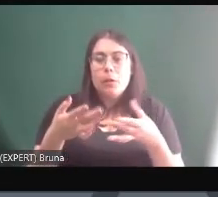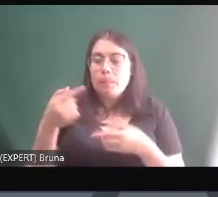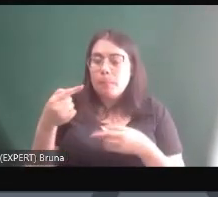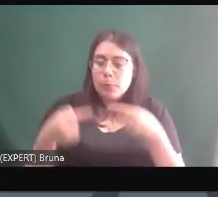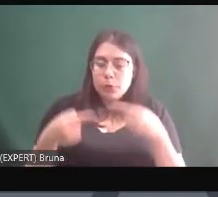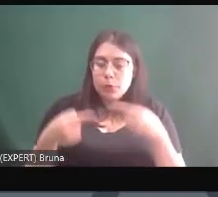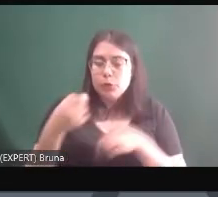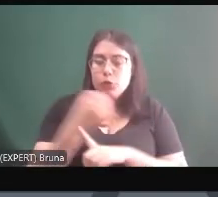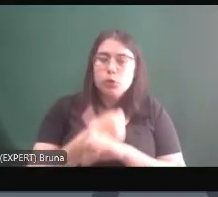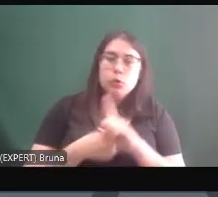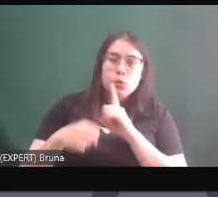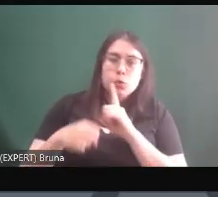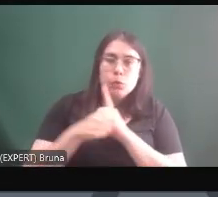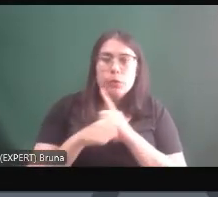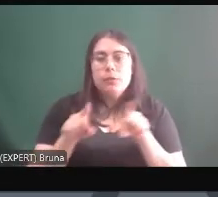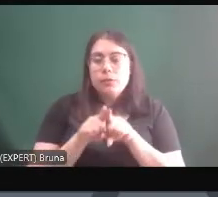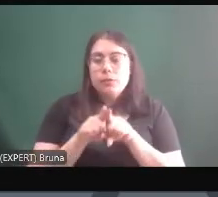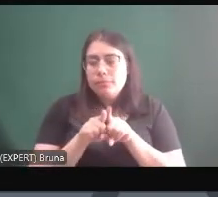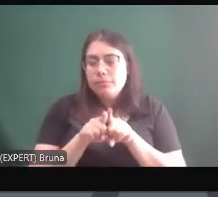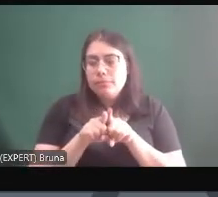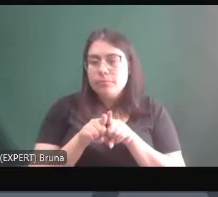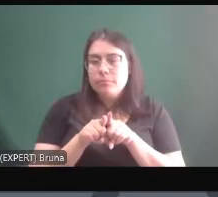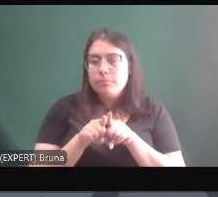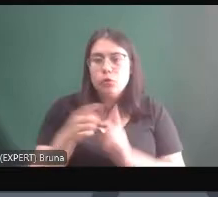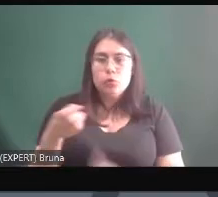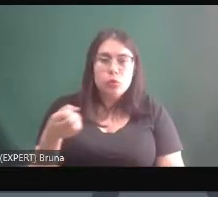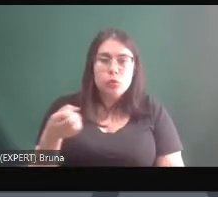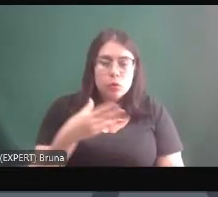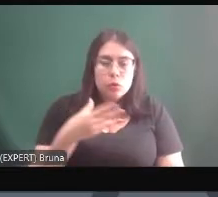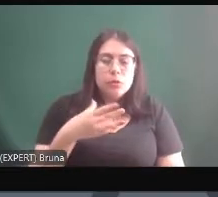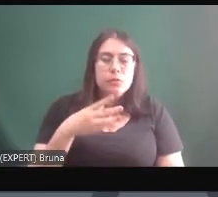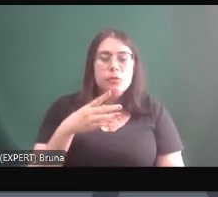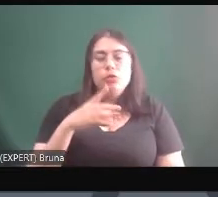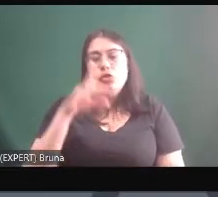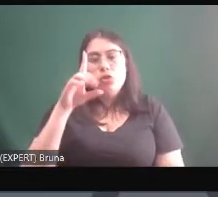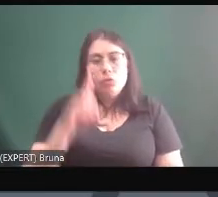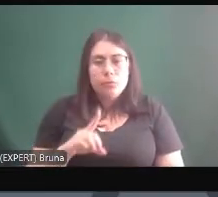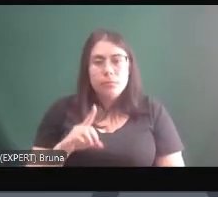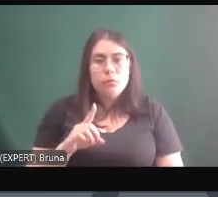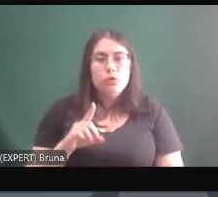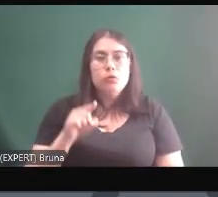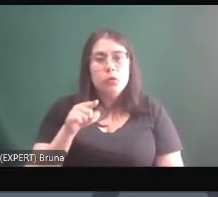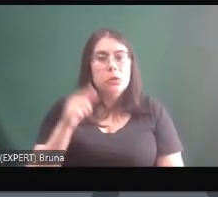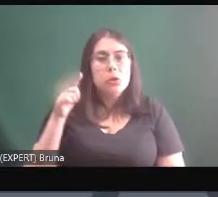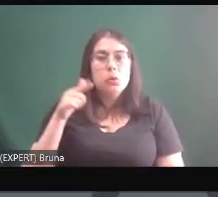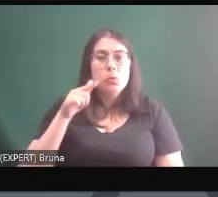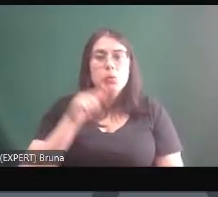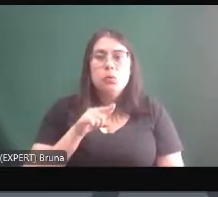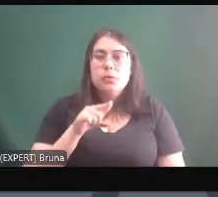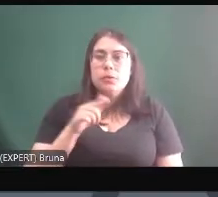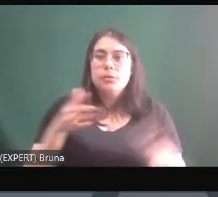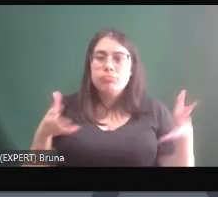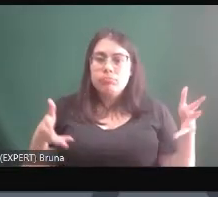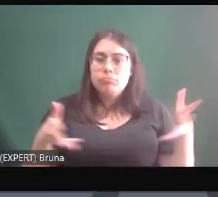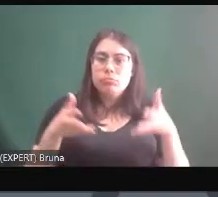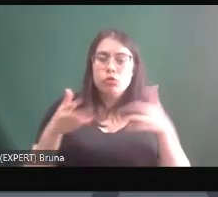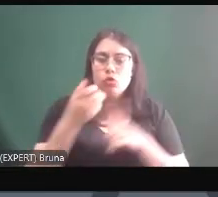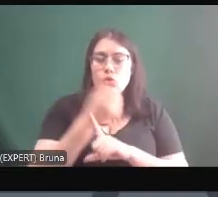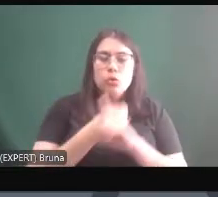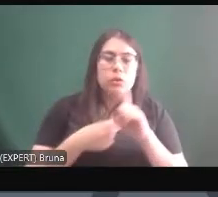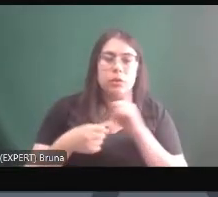e pela construção de uma política de direitos você iria promover uma sociedade